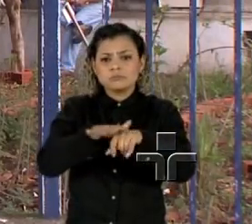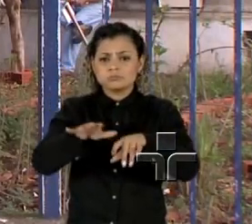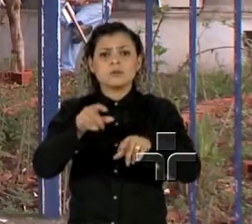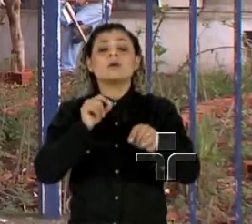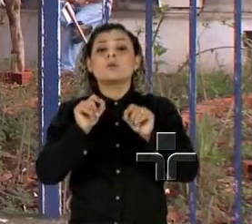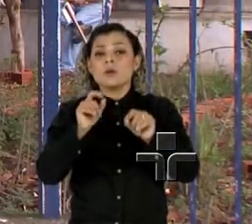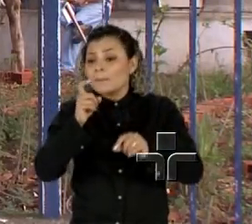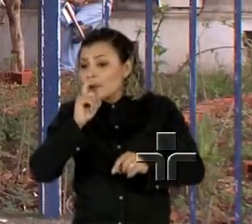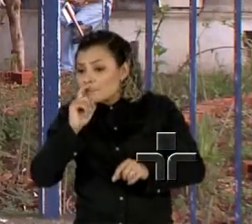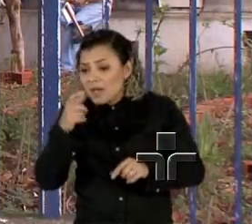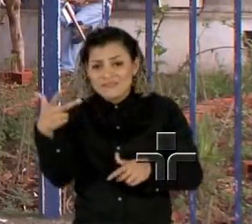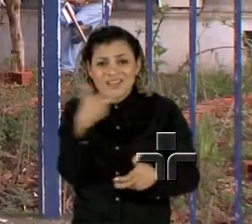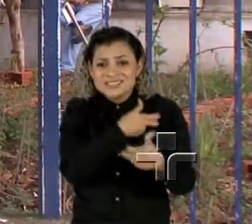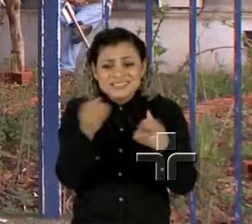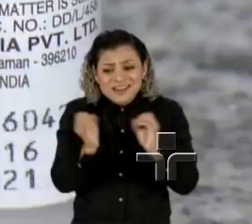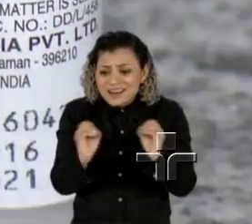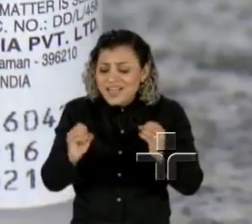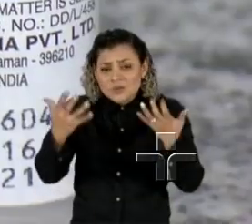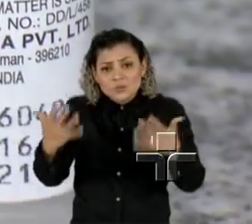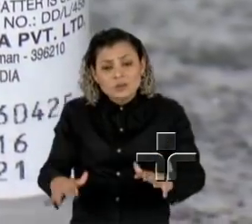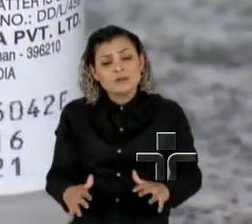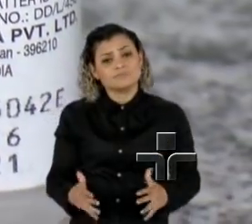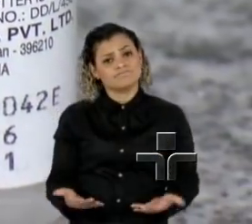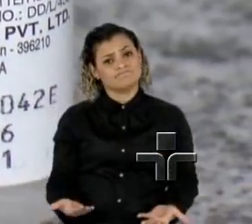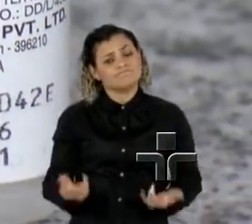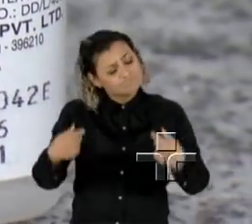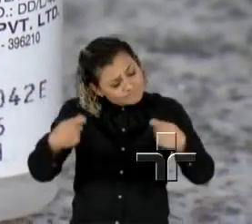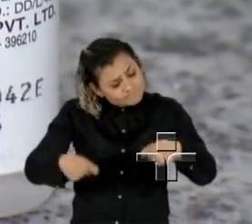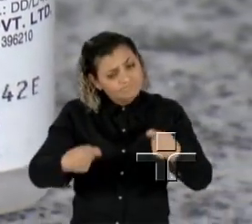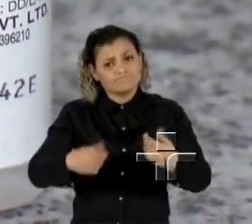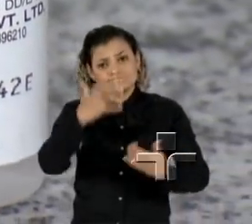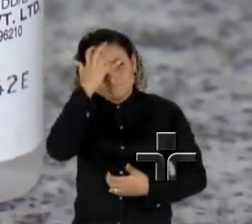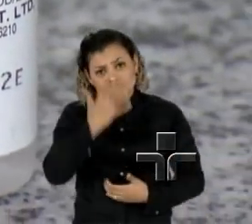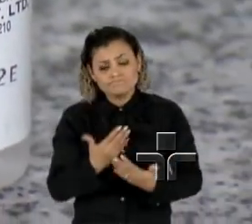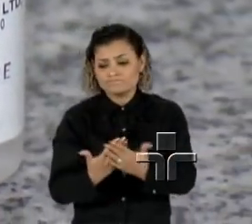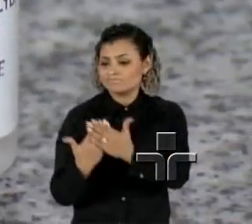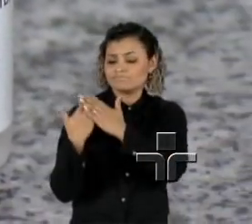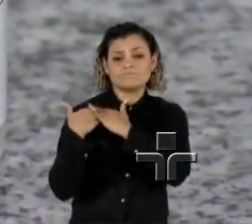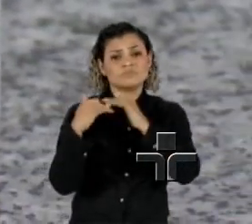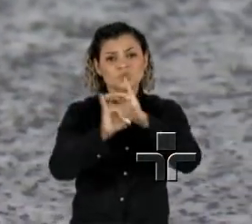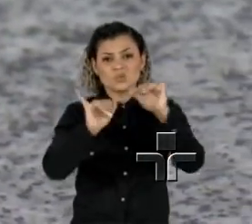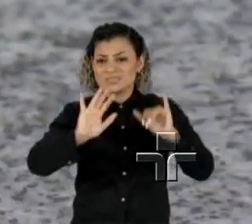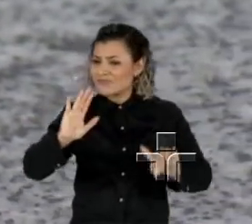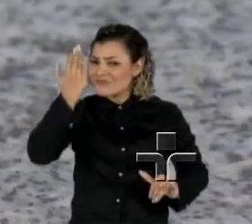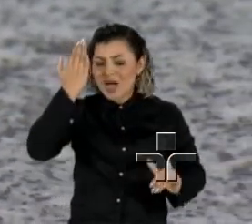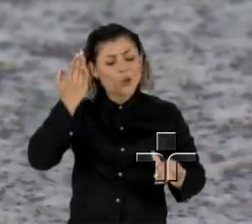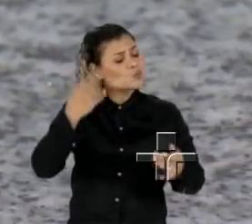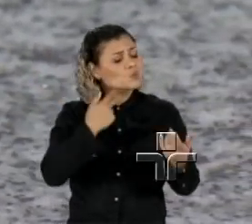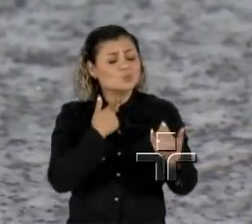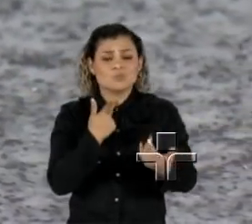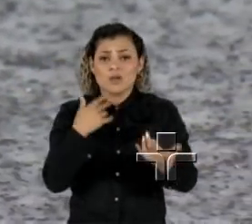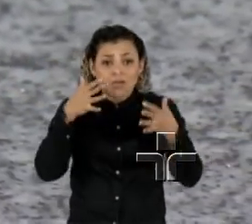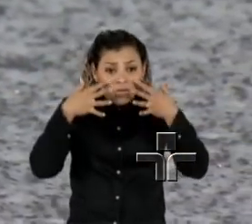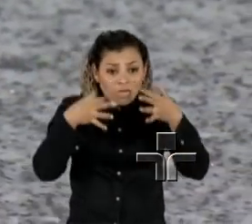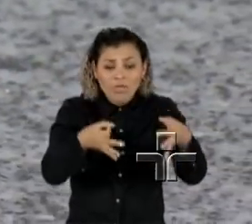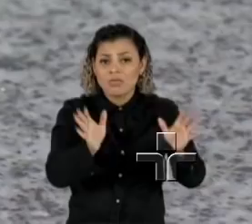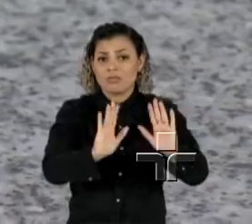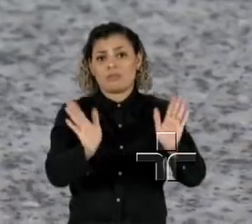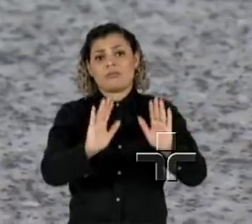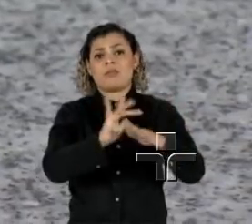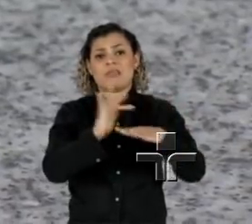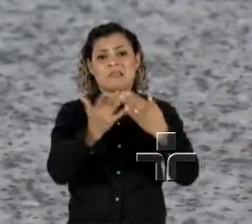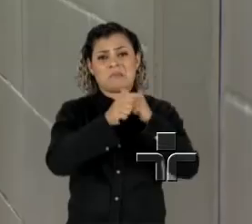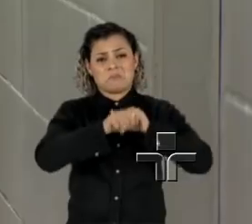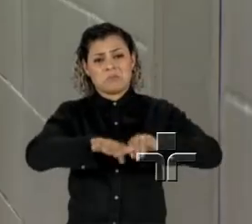os pais vacinem cada vez menos os filhos. Ele apontou como principais responsáveis as fake news disseminadas por aplicativos de mensagem em redes